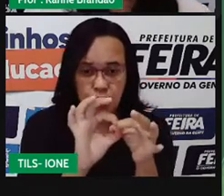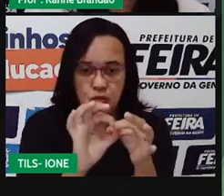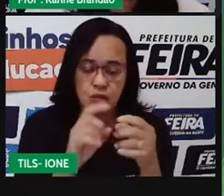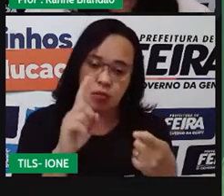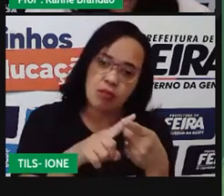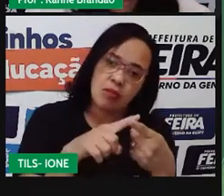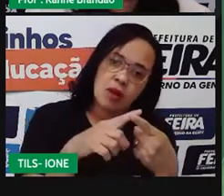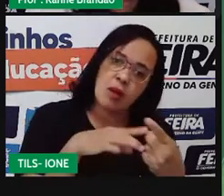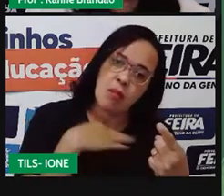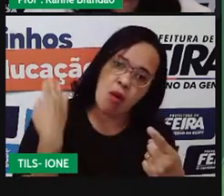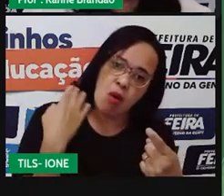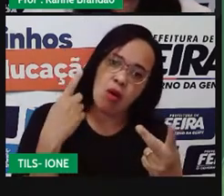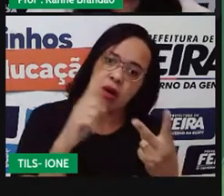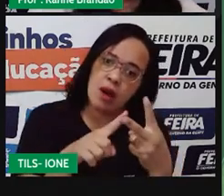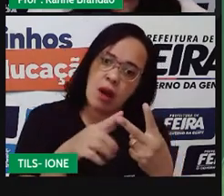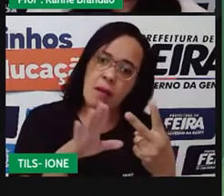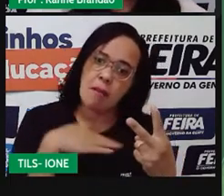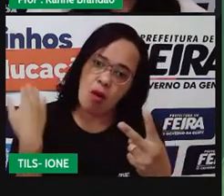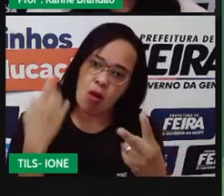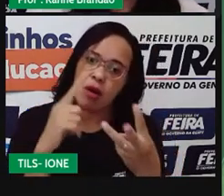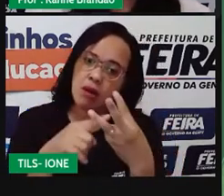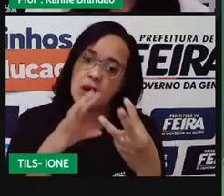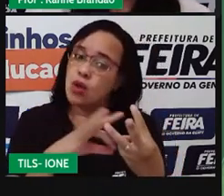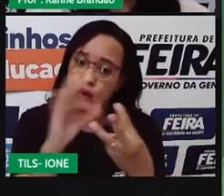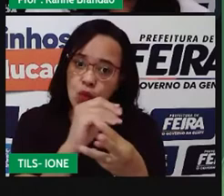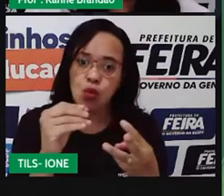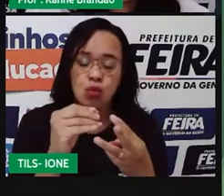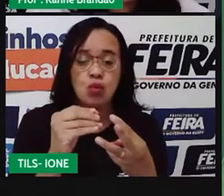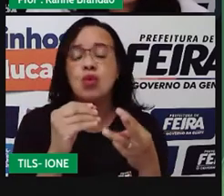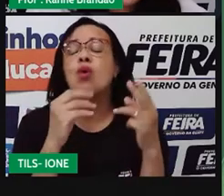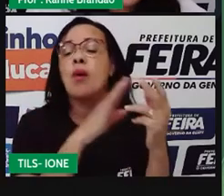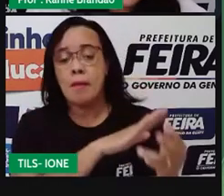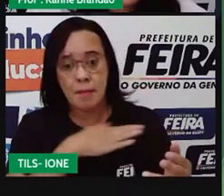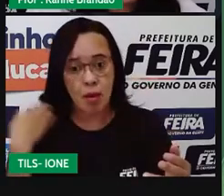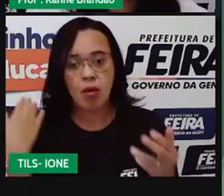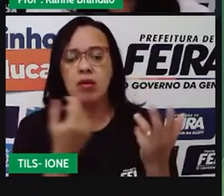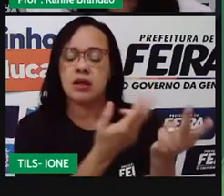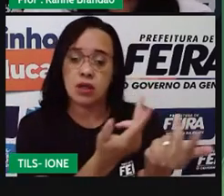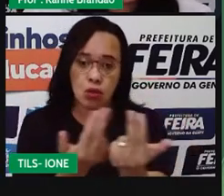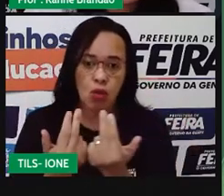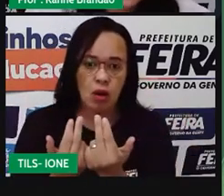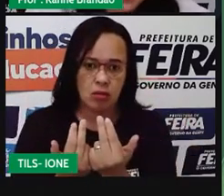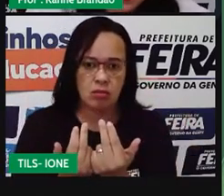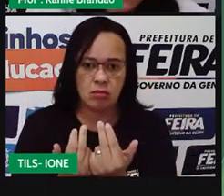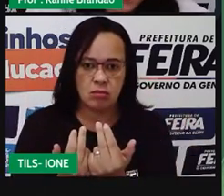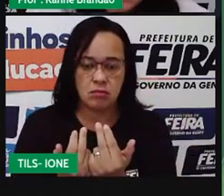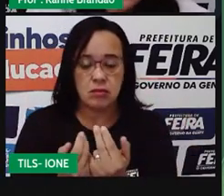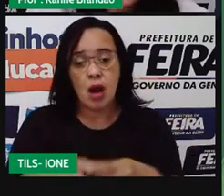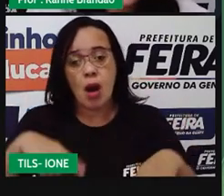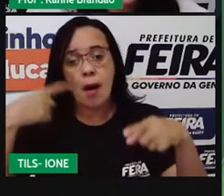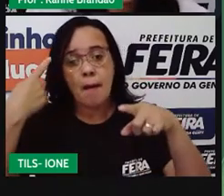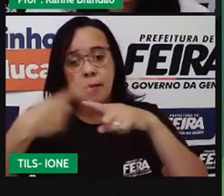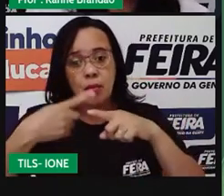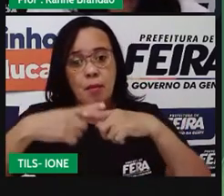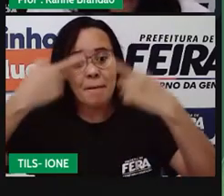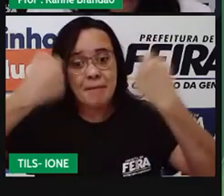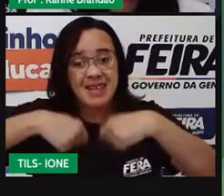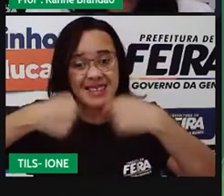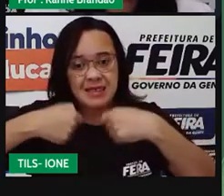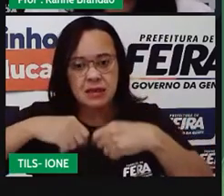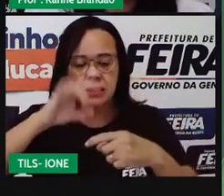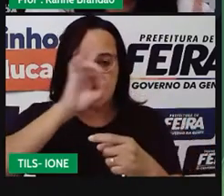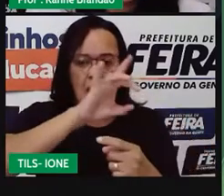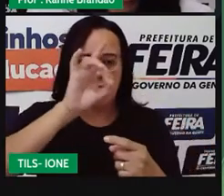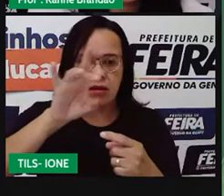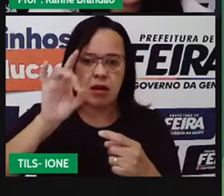Quando a gente pensa em uma relação sem dependência, mas que também é benéfica, a gente